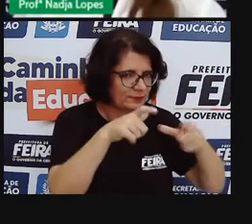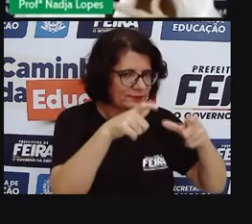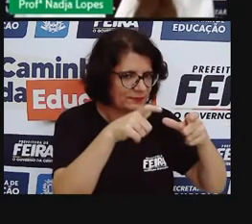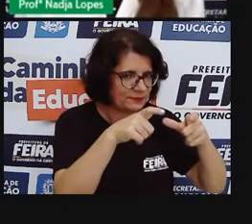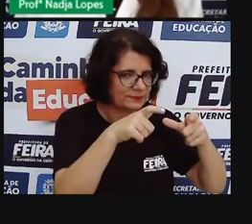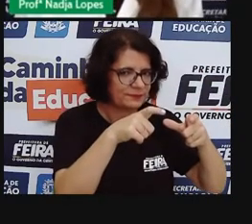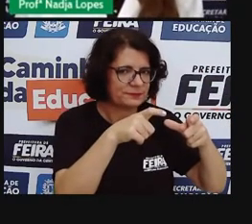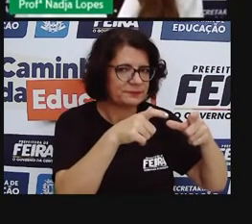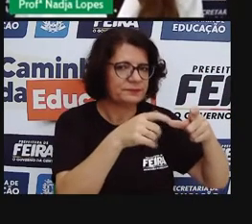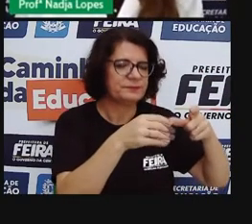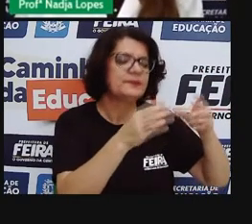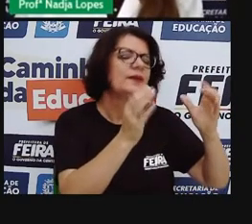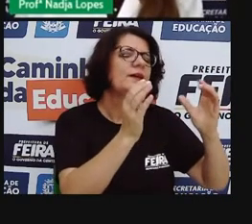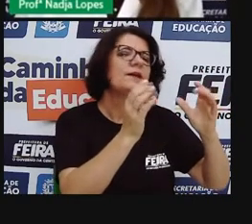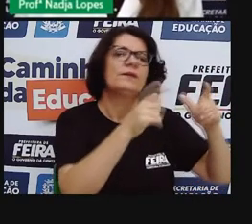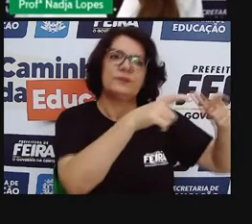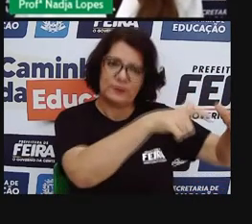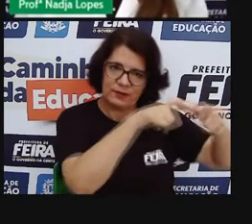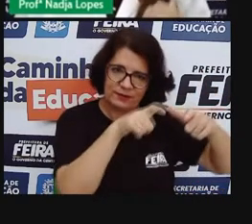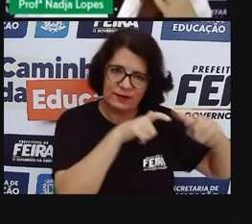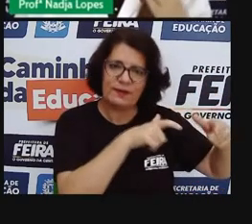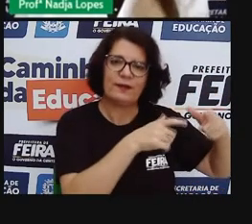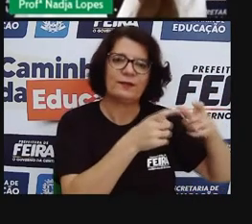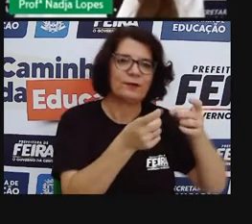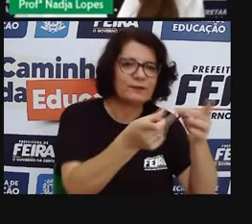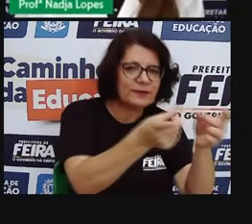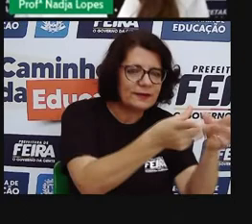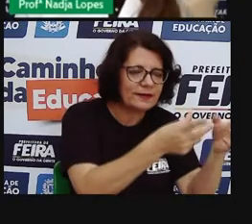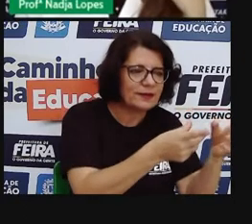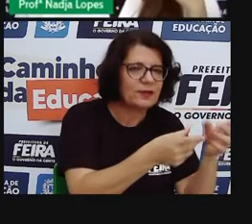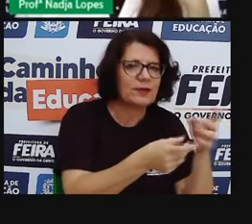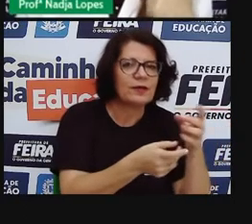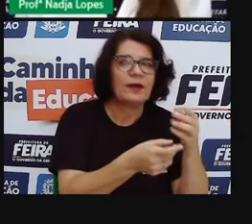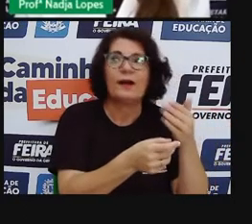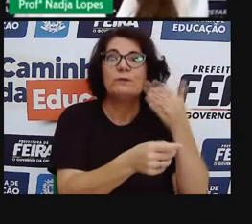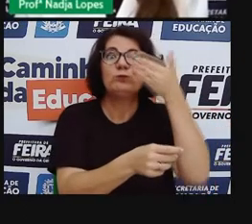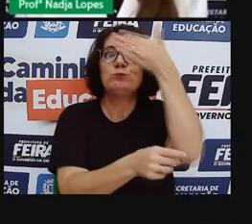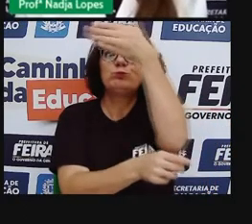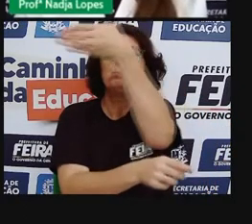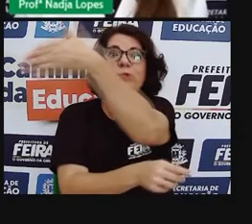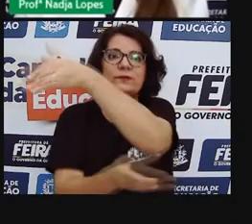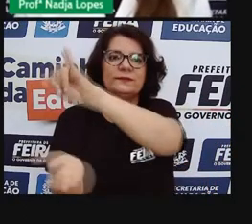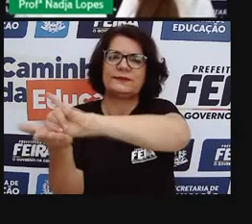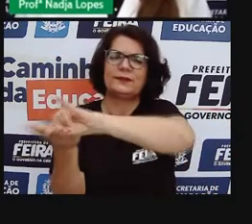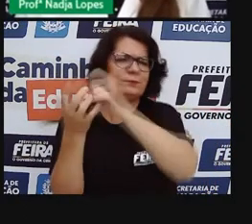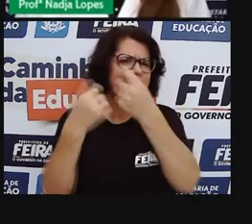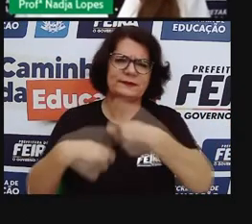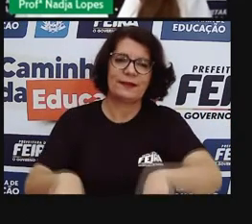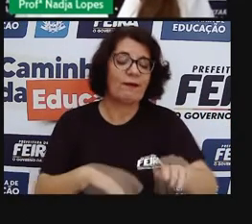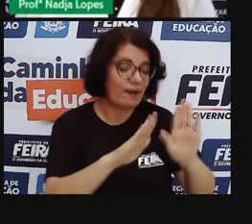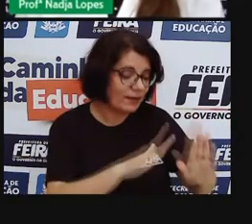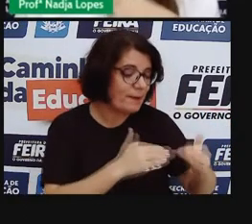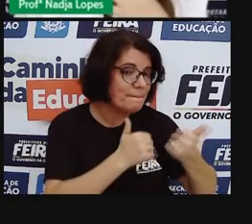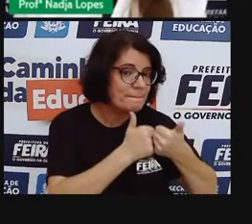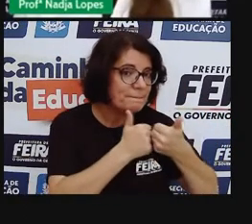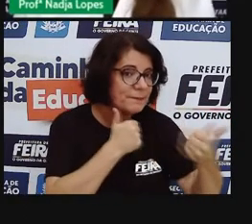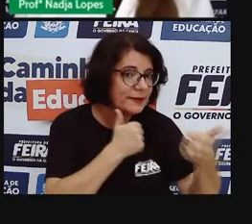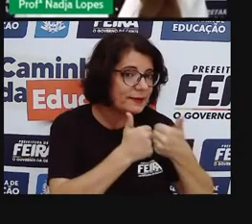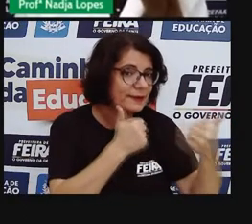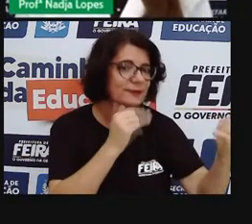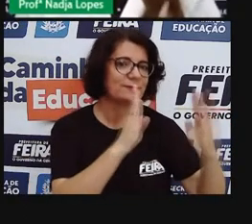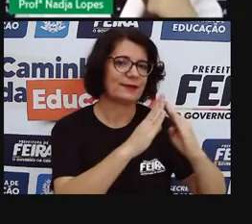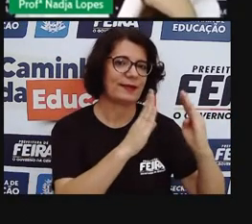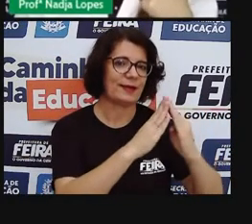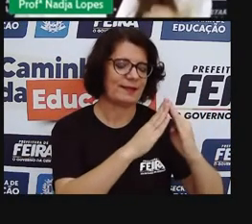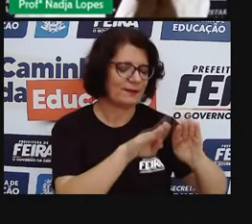feira nesses locais? Aí, a gente tem como exemplo, ó, a Cidade Nova. Tem a feirinha da